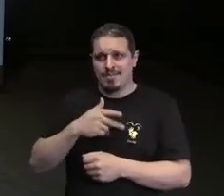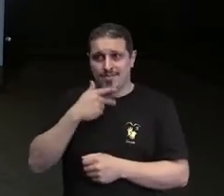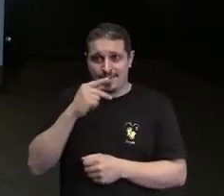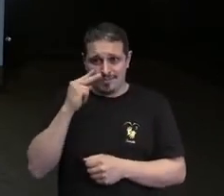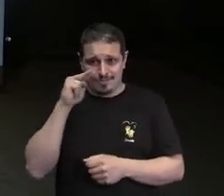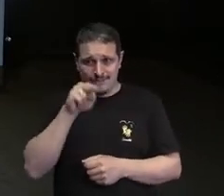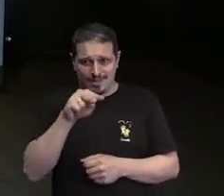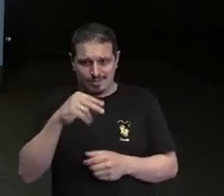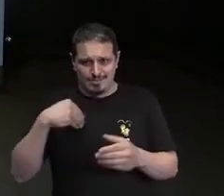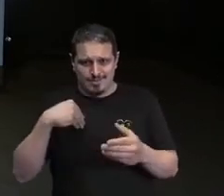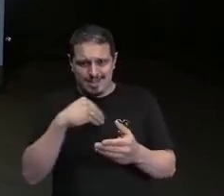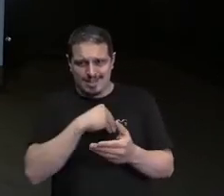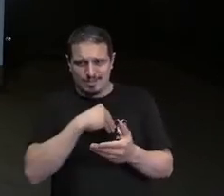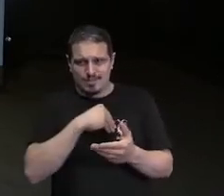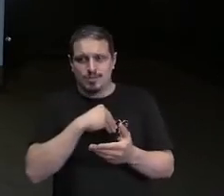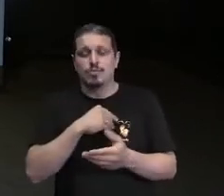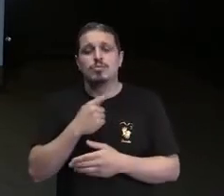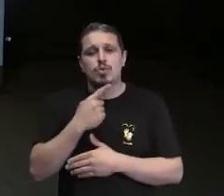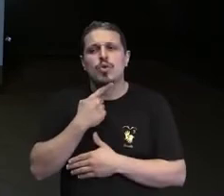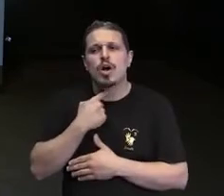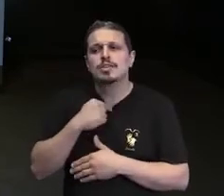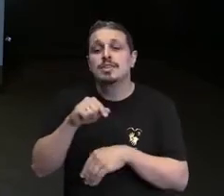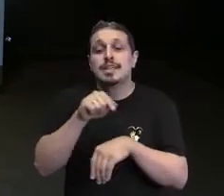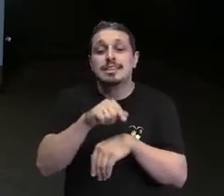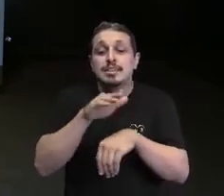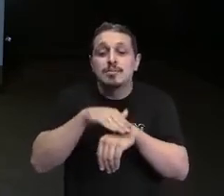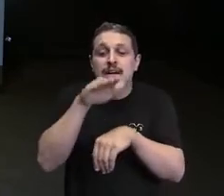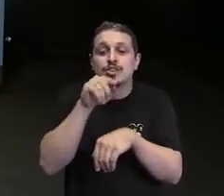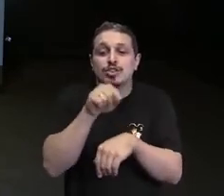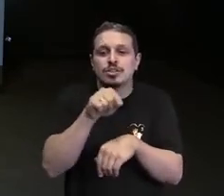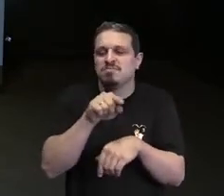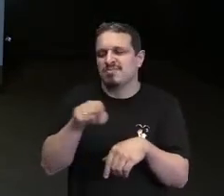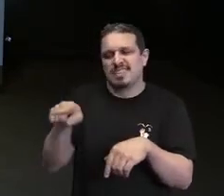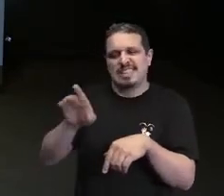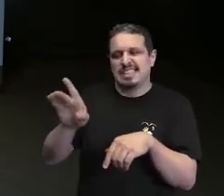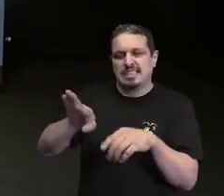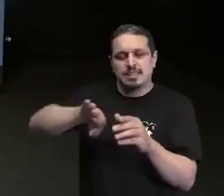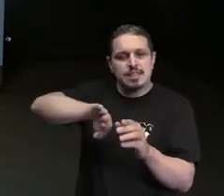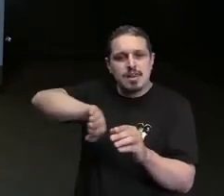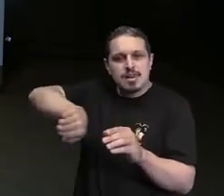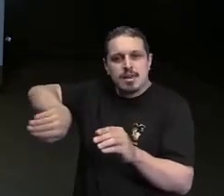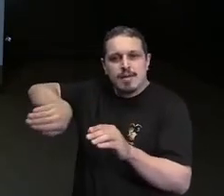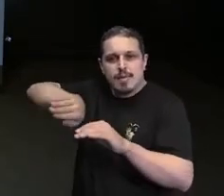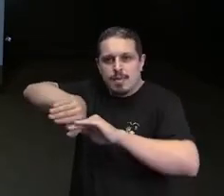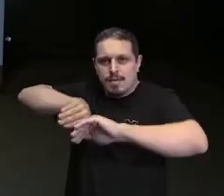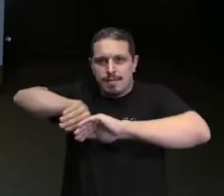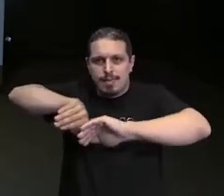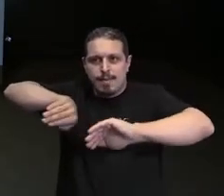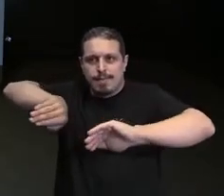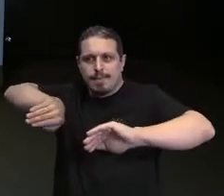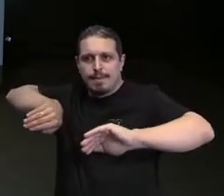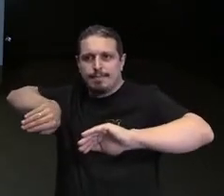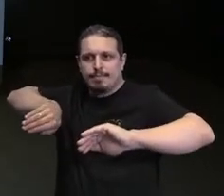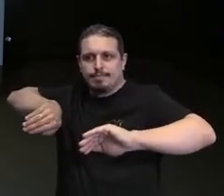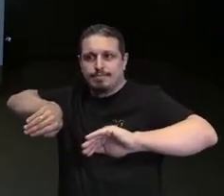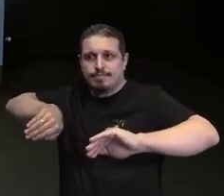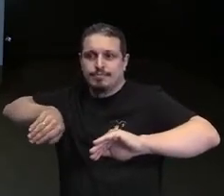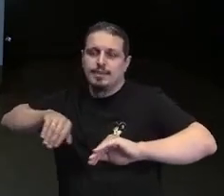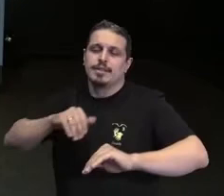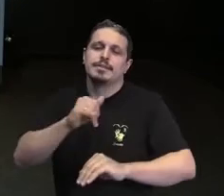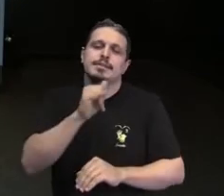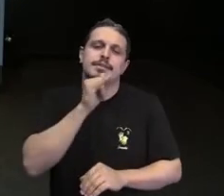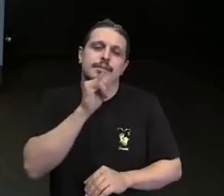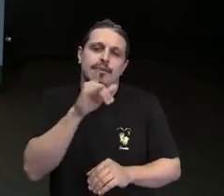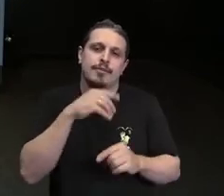ah, eu gosto mais da semente de feijão e não gosto da grão de bico. Portanto, o feijão, ele é melhor e ele tem mais valor do o